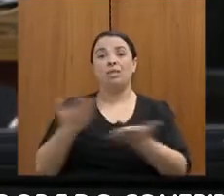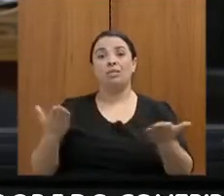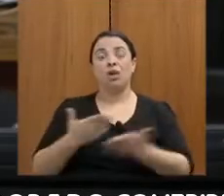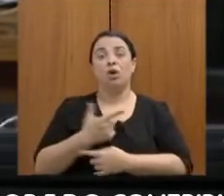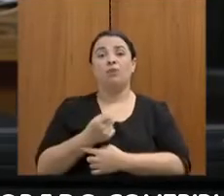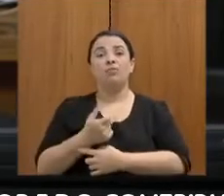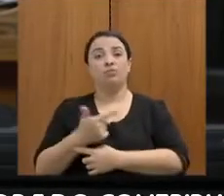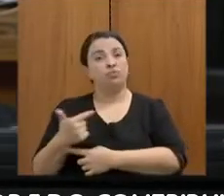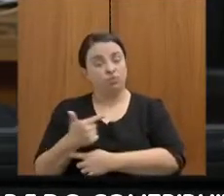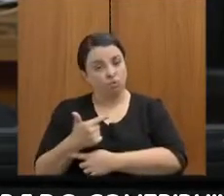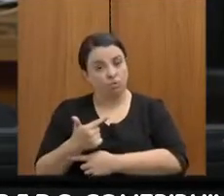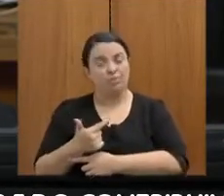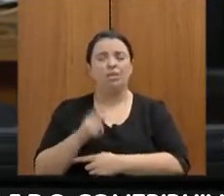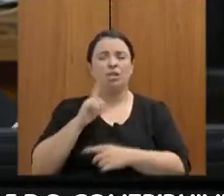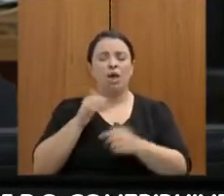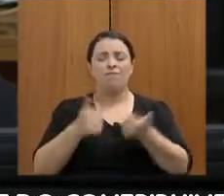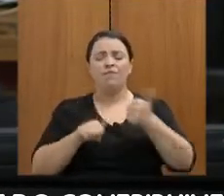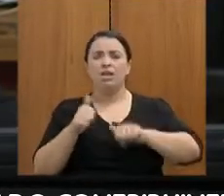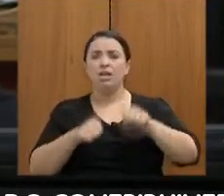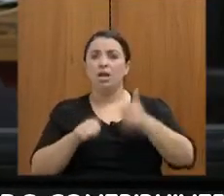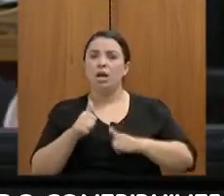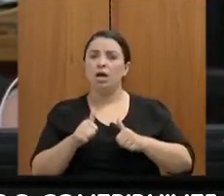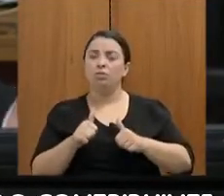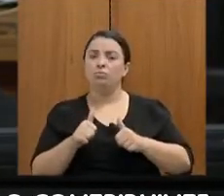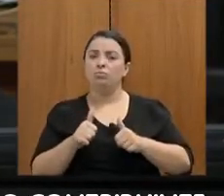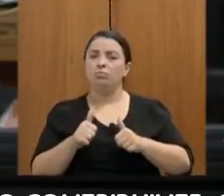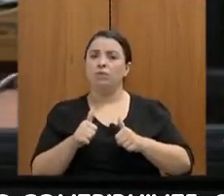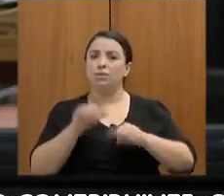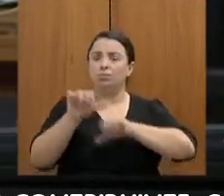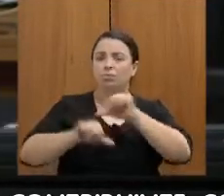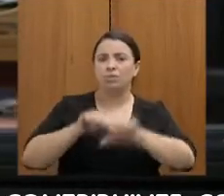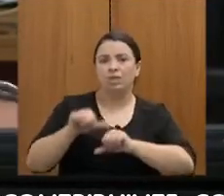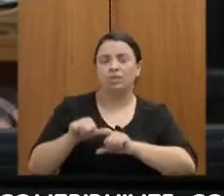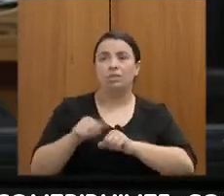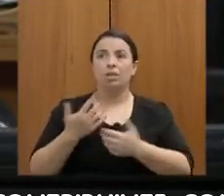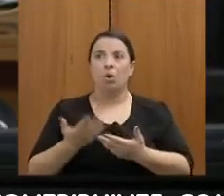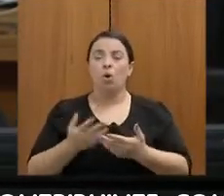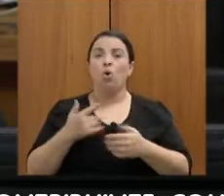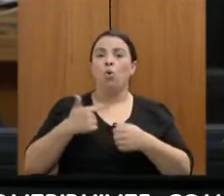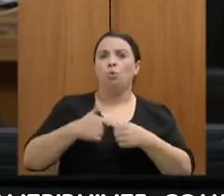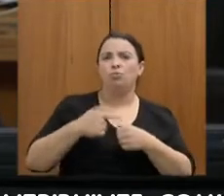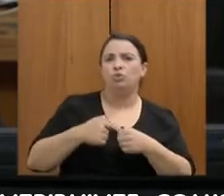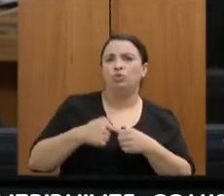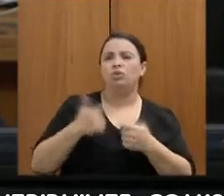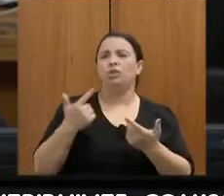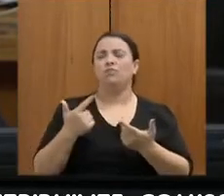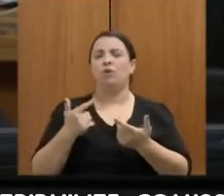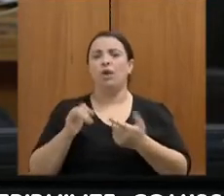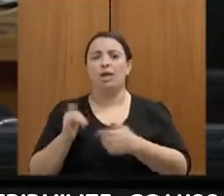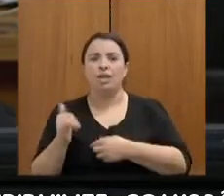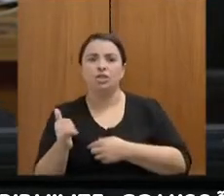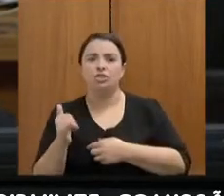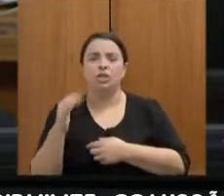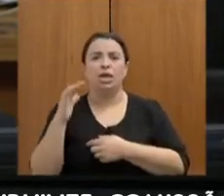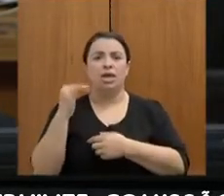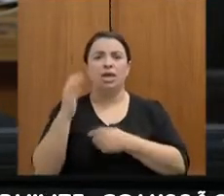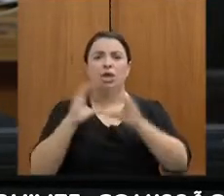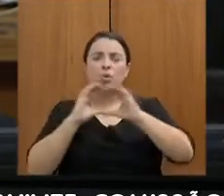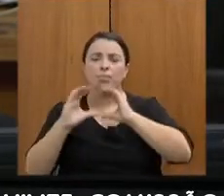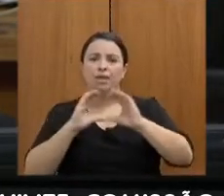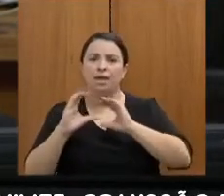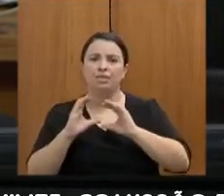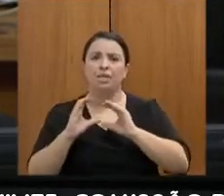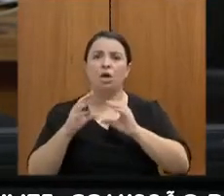anualizando os impactos, 12 bilhões entre combustíveis, energia, telecomunicações, TUS e TUS, transporte, transporte urbano